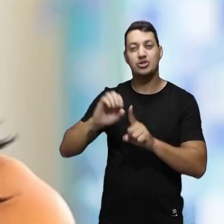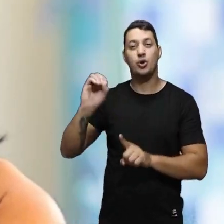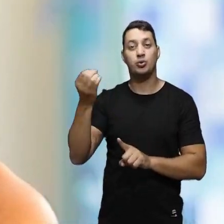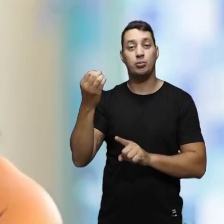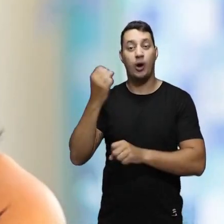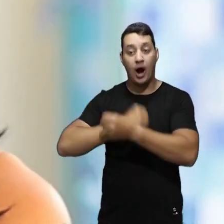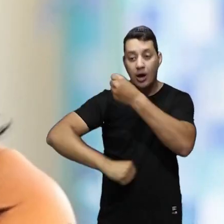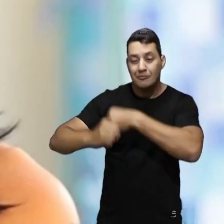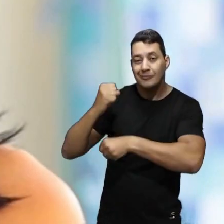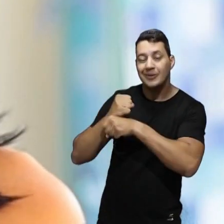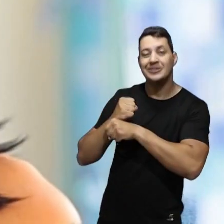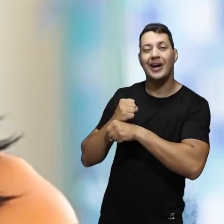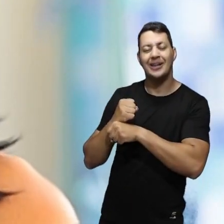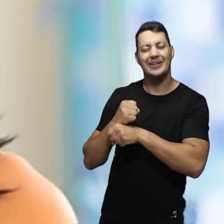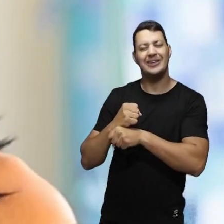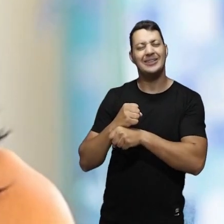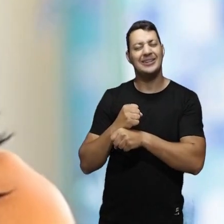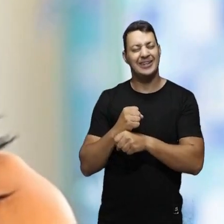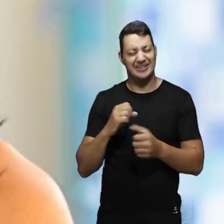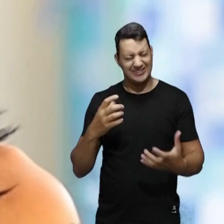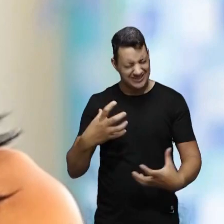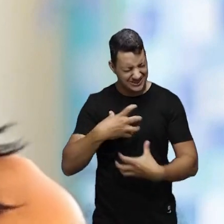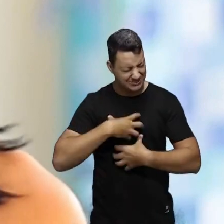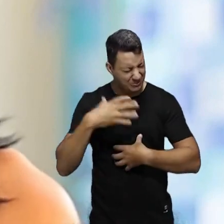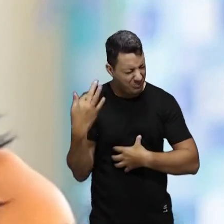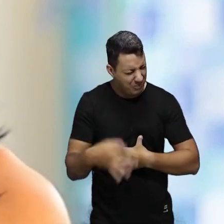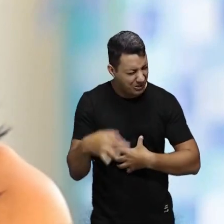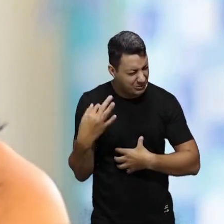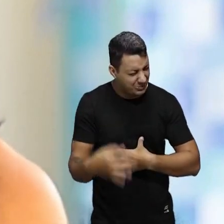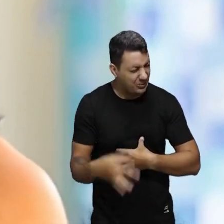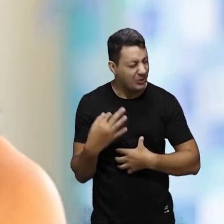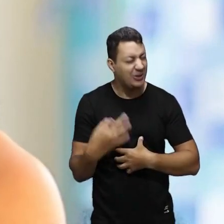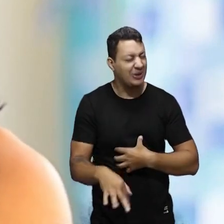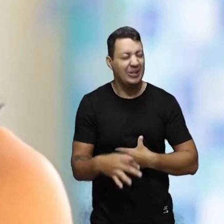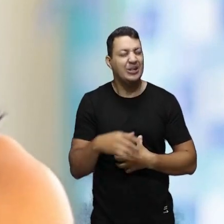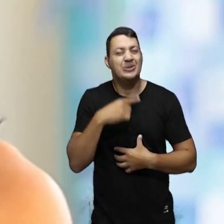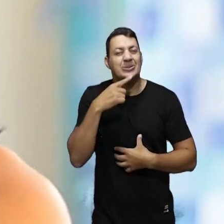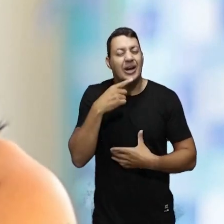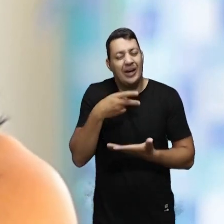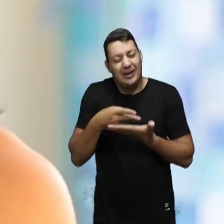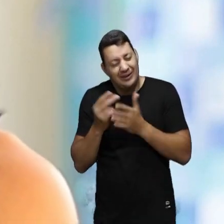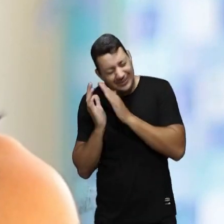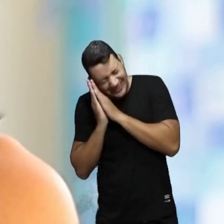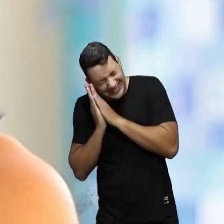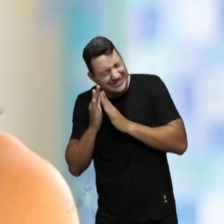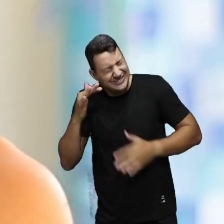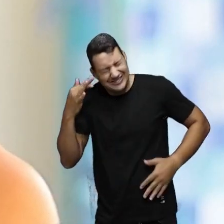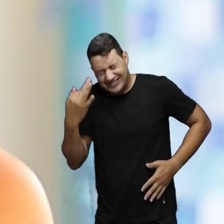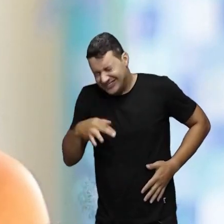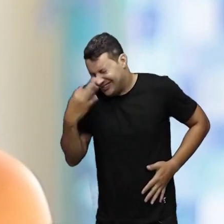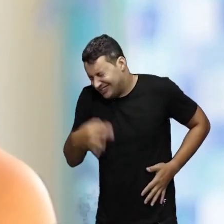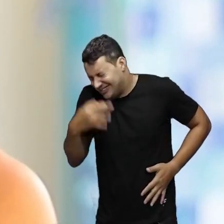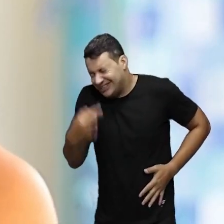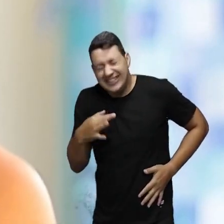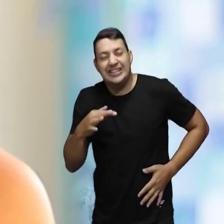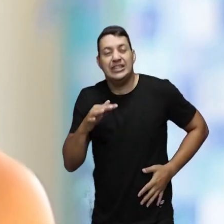passado, vinha, batia uma outra, eu senti, daí estava de bruxo e não aguentava, sentia muita dor.